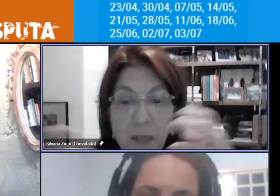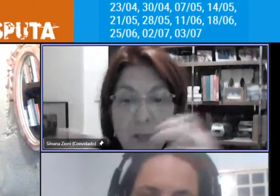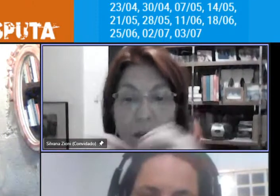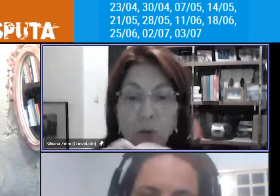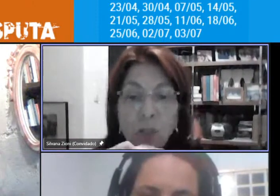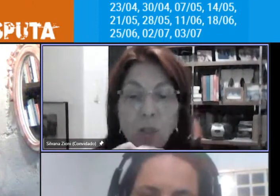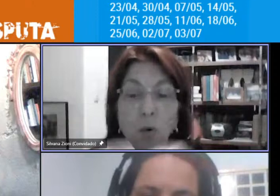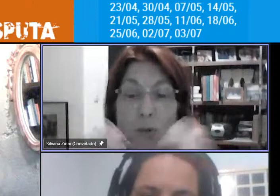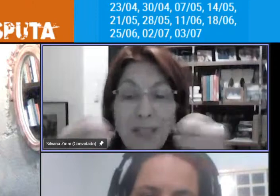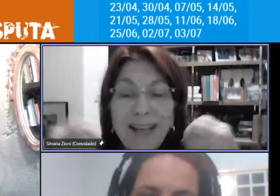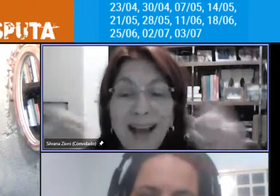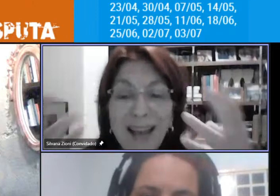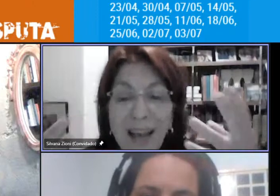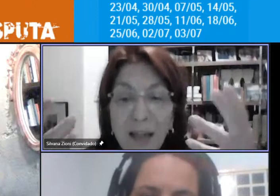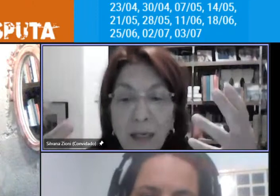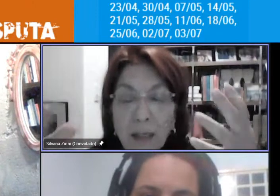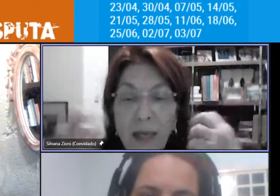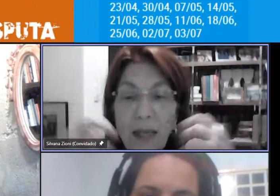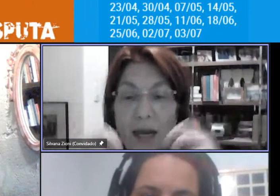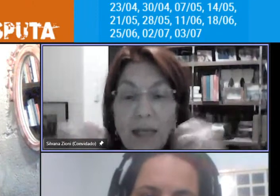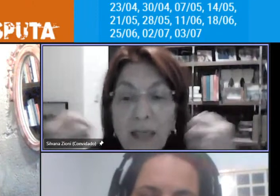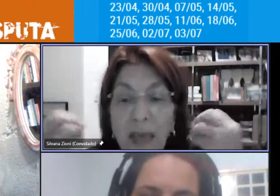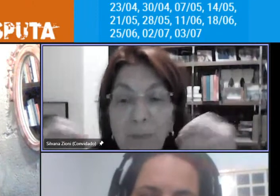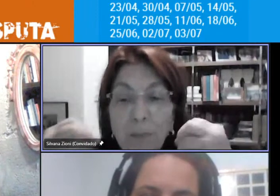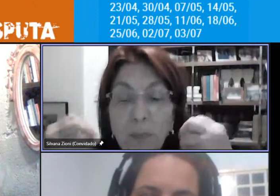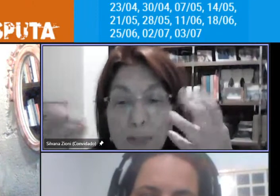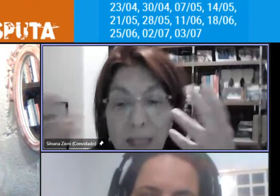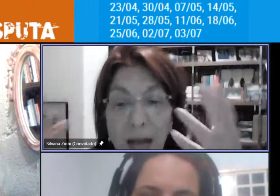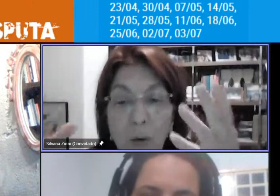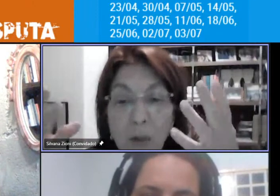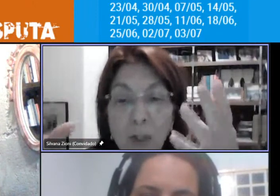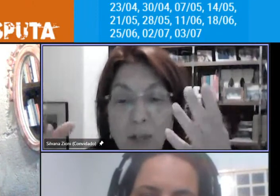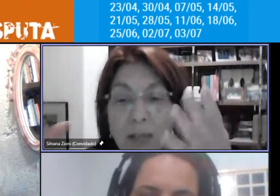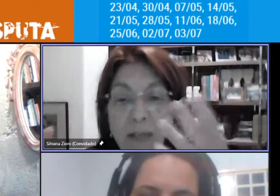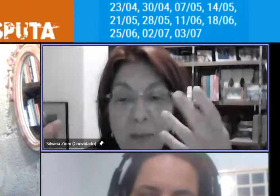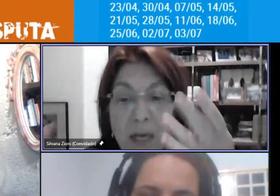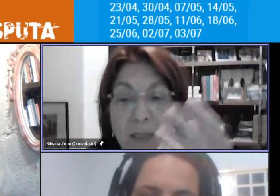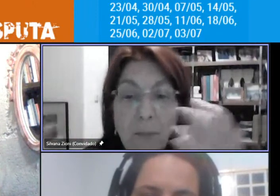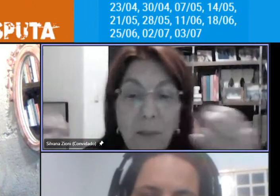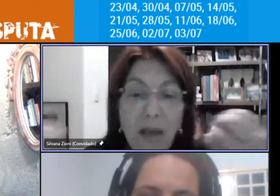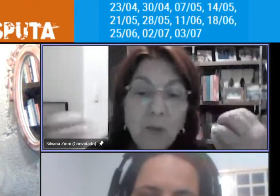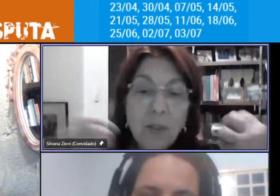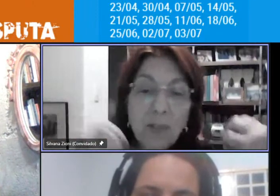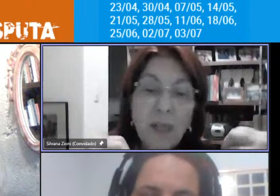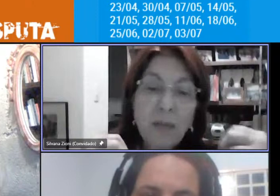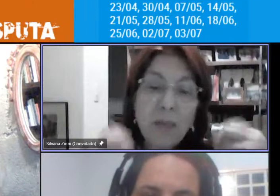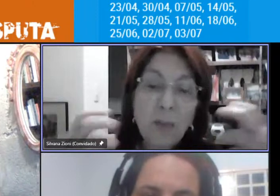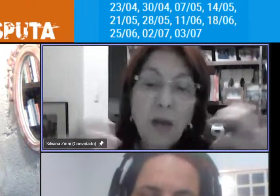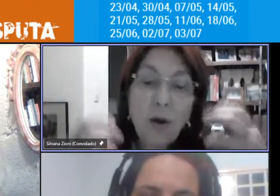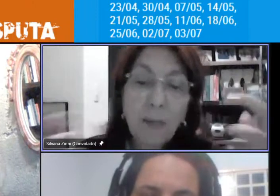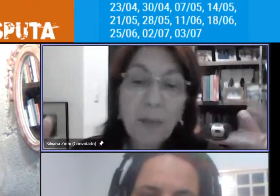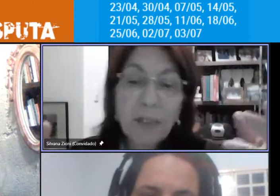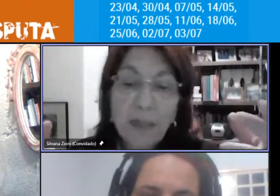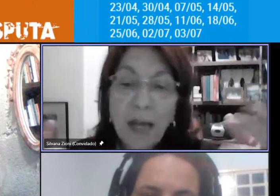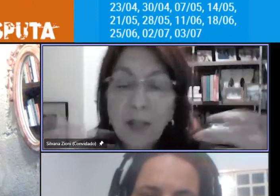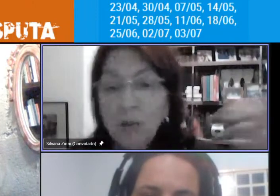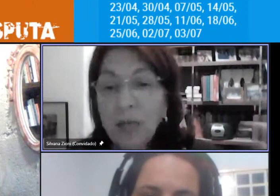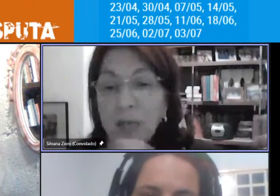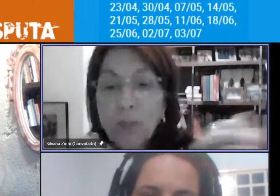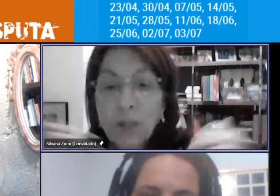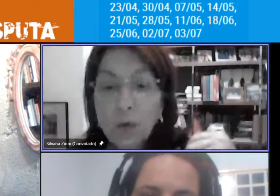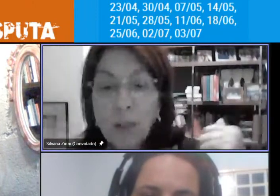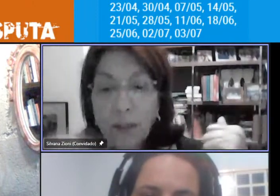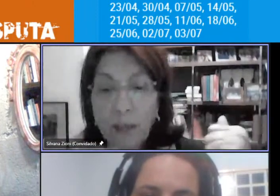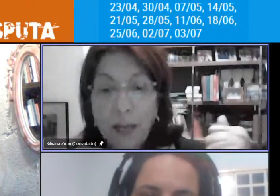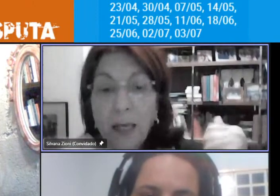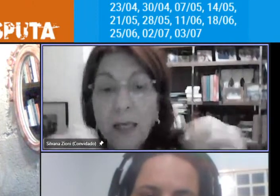do modo principal de o que carrega ela quer buscar onde tem demanda para o sistema de maior capacidade